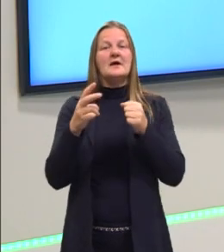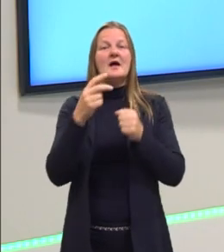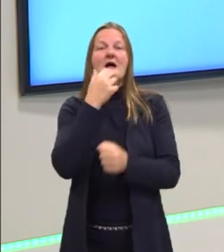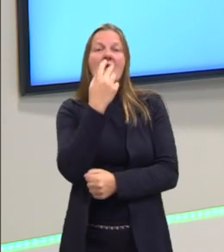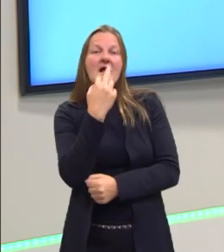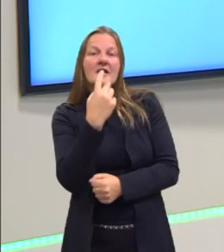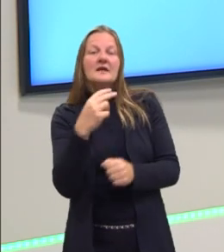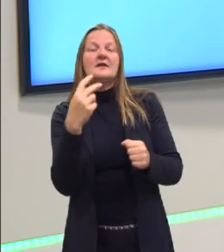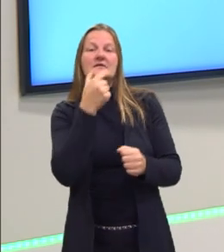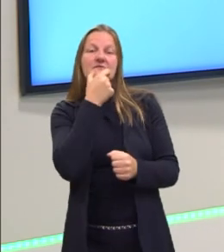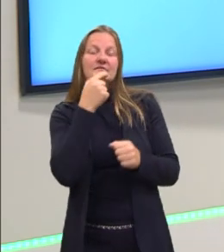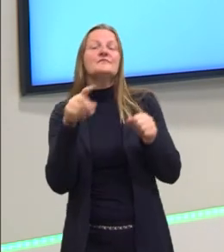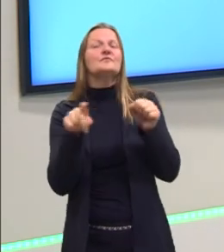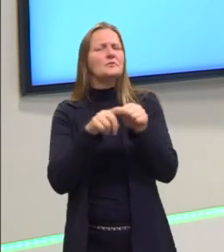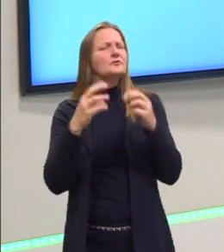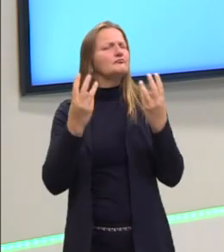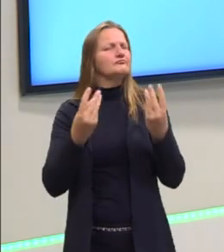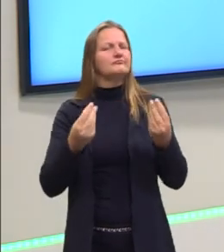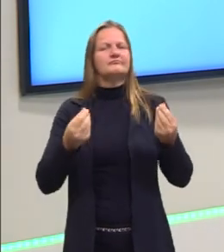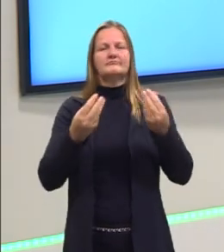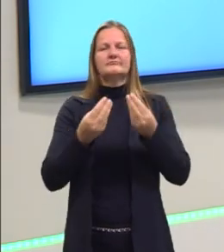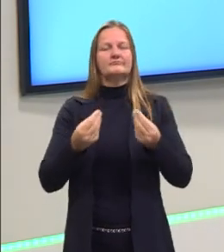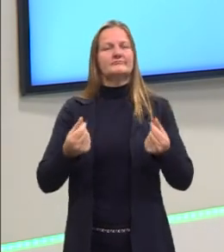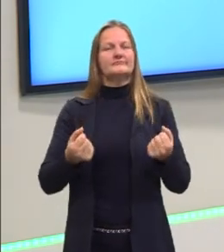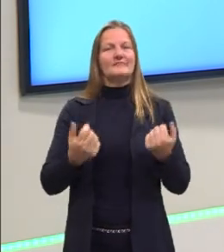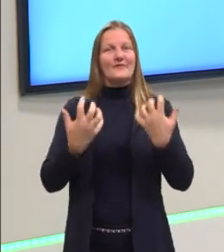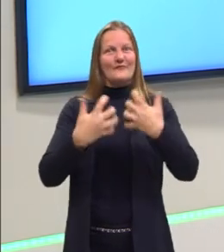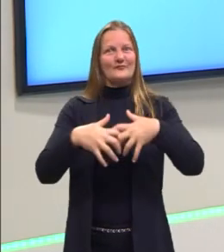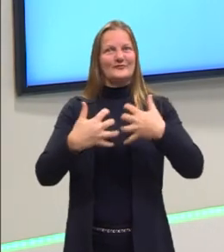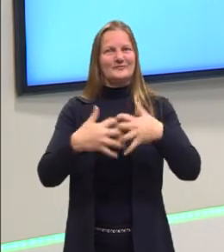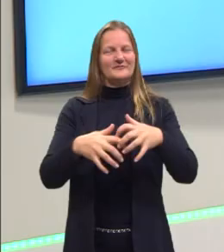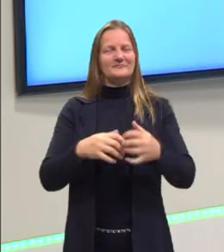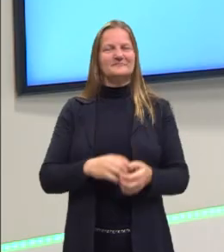funciona tranquilamente. Ok? Vamos lá então.